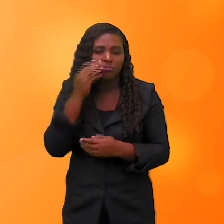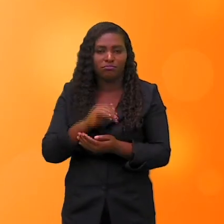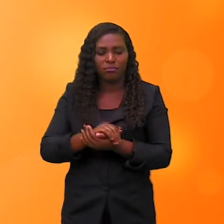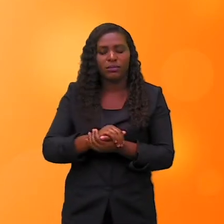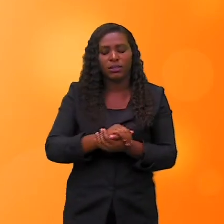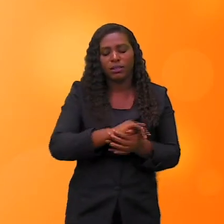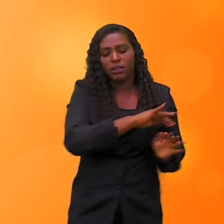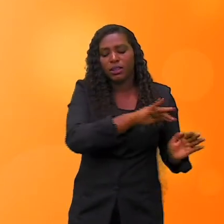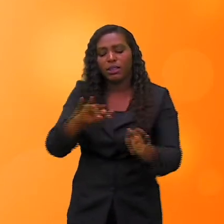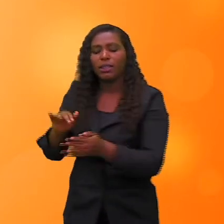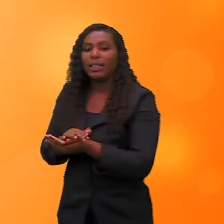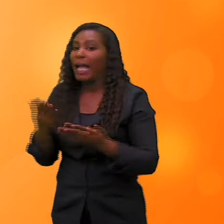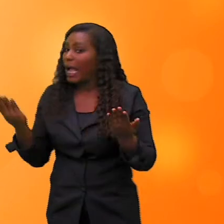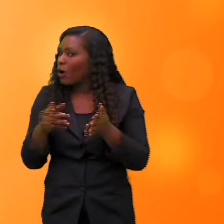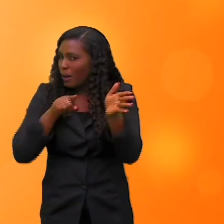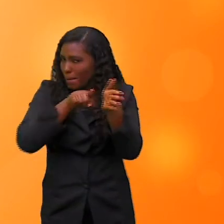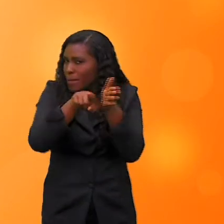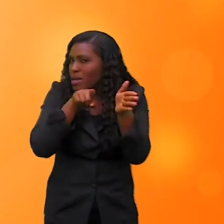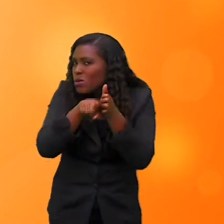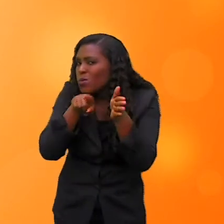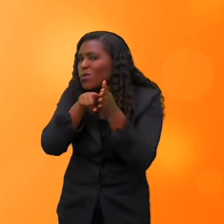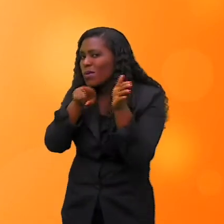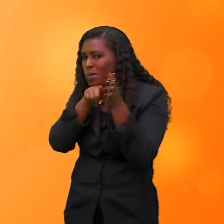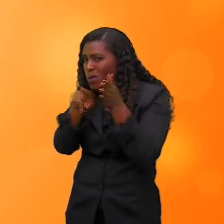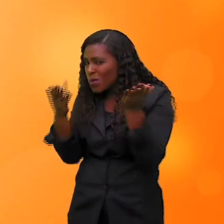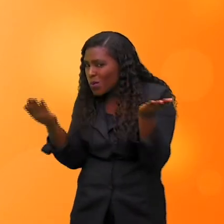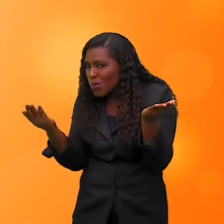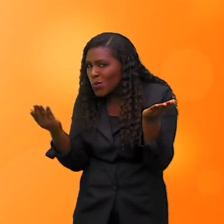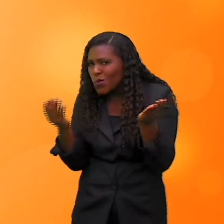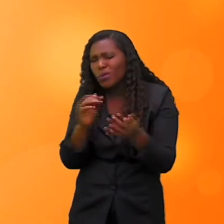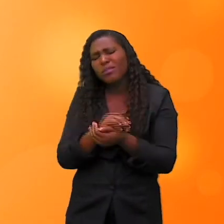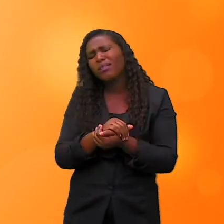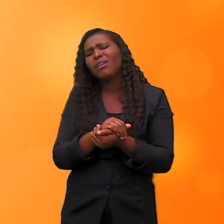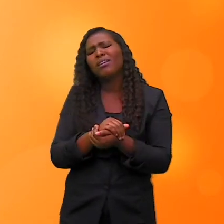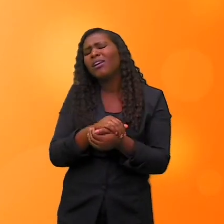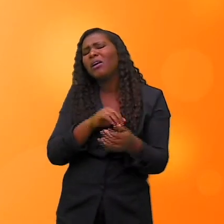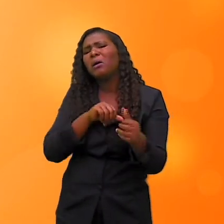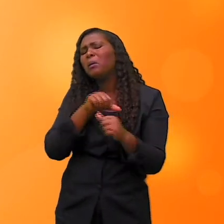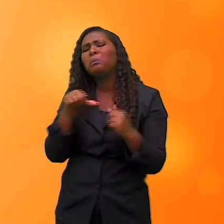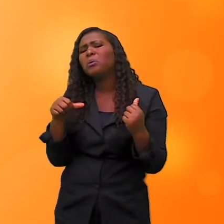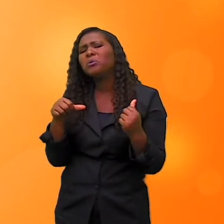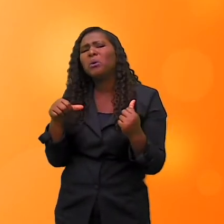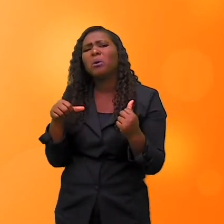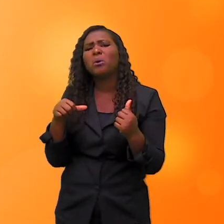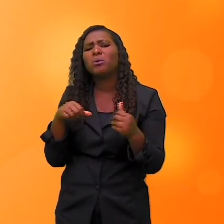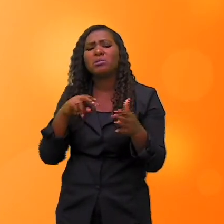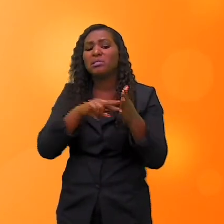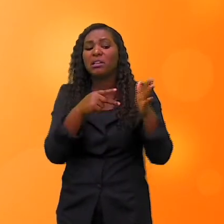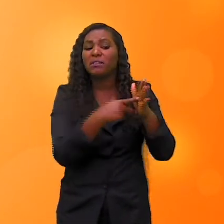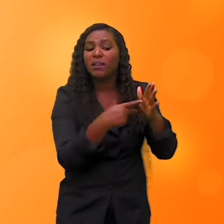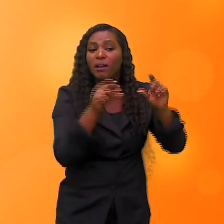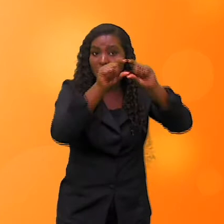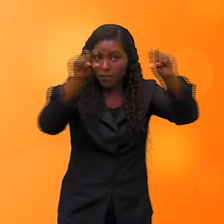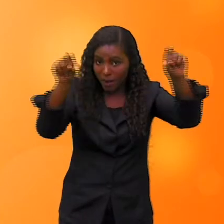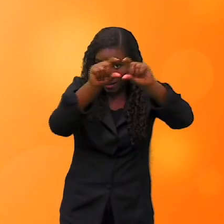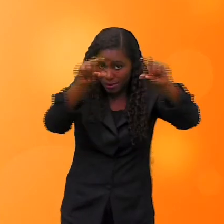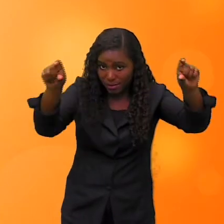calar, né? Não vou falar de novo não, hein? Mudou alguma coisa aí em relação ao sentido da oração, pessoal?